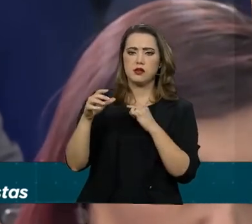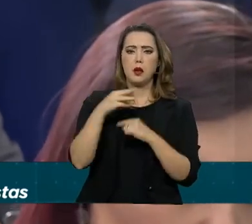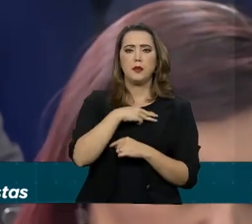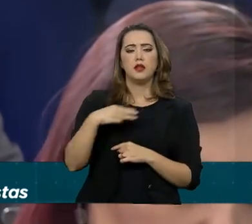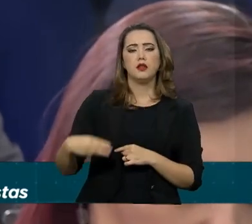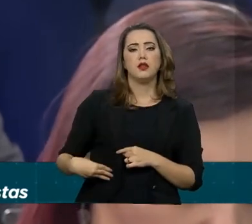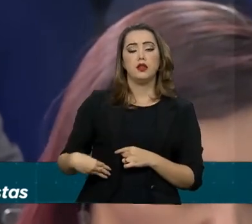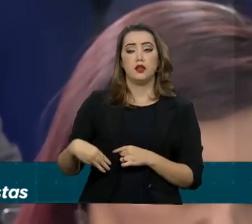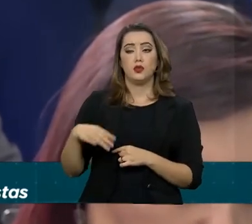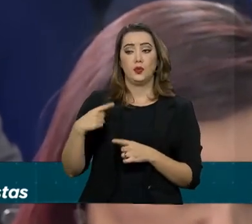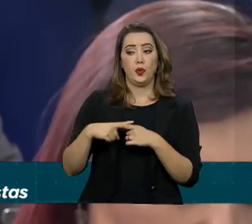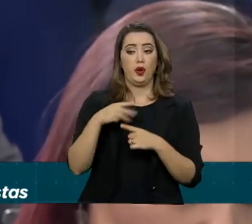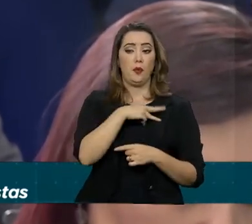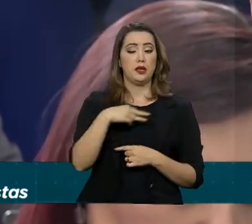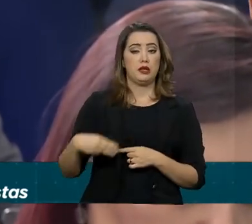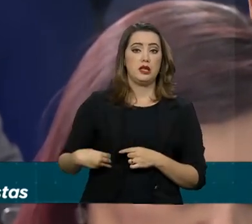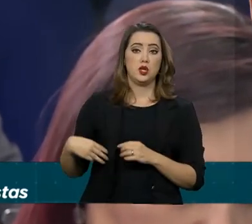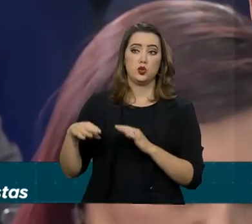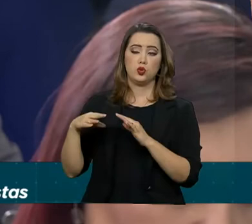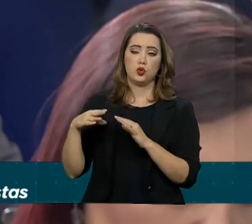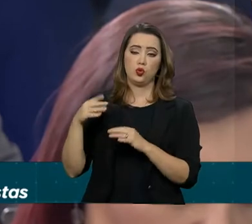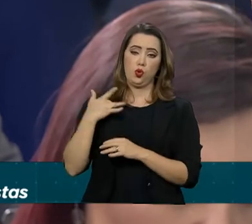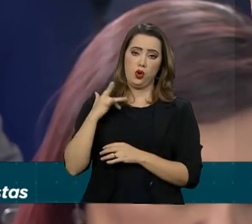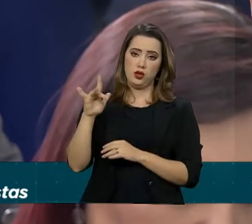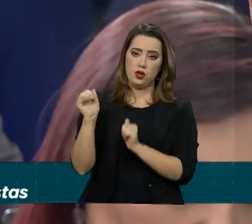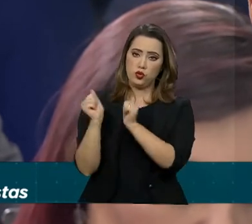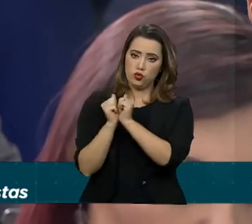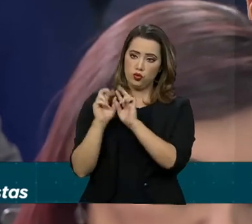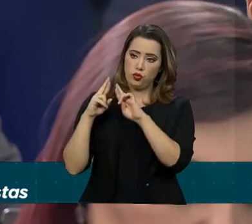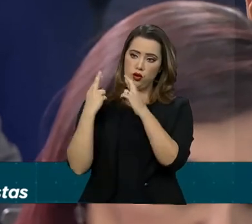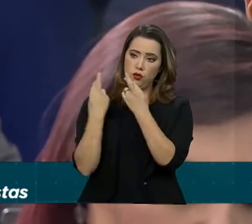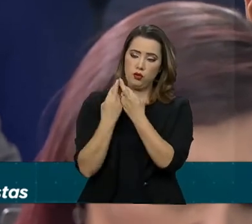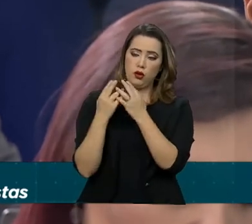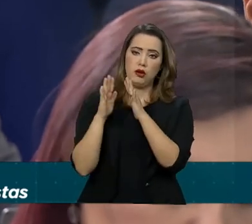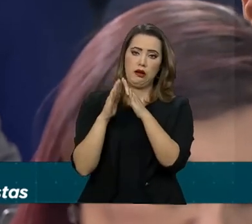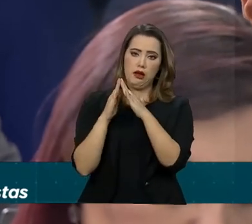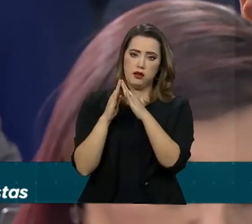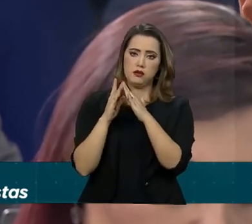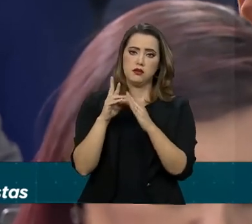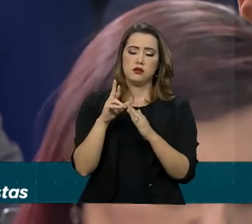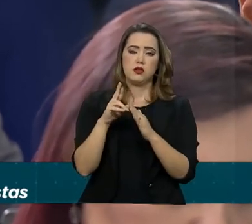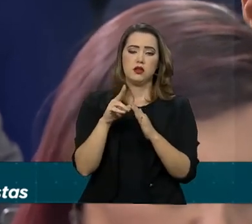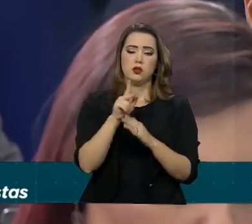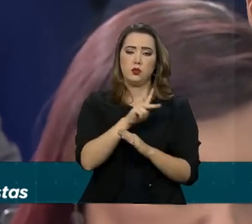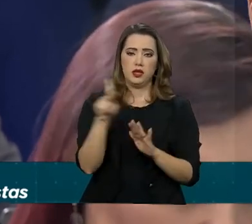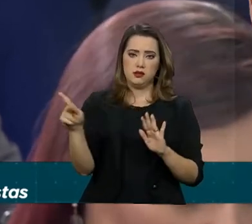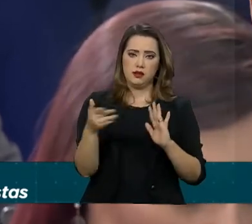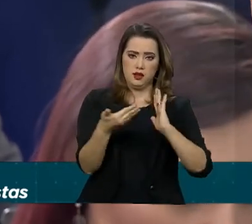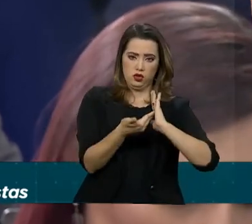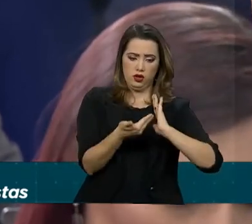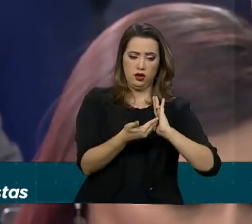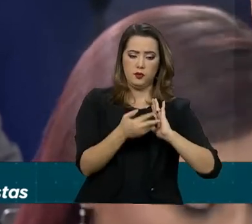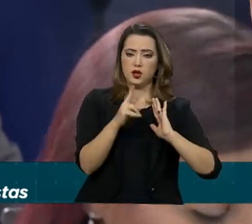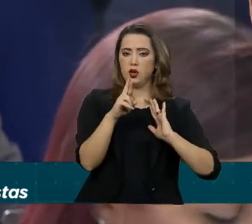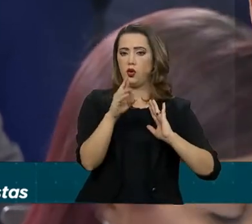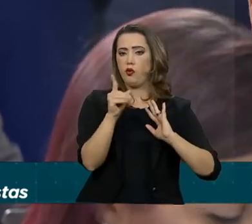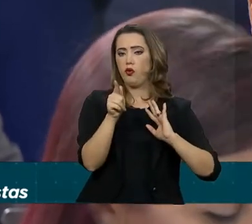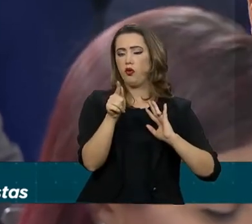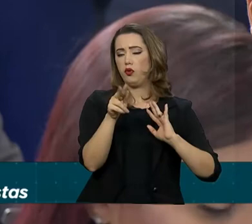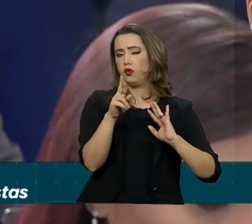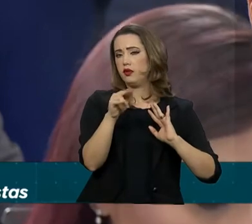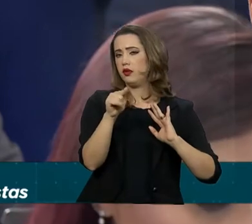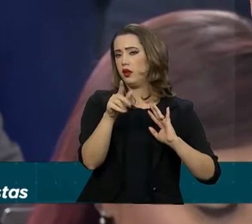da Câmara, Rodrigo Maia, saiu de lá para conversar com o presidente a respeito das negociações. E o que foi tratado,